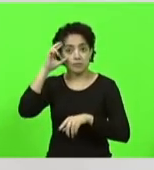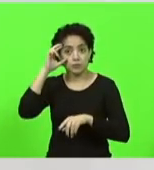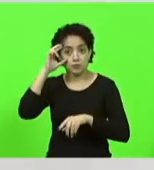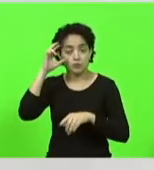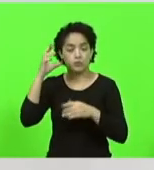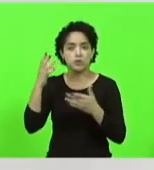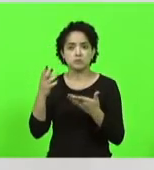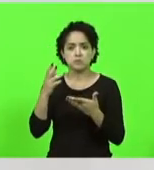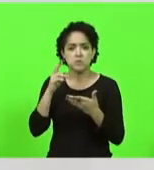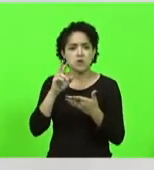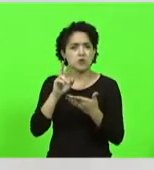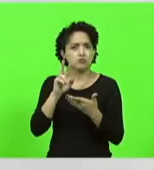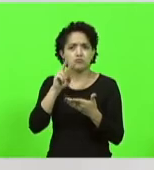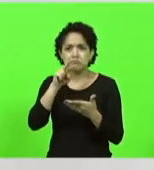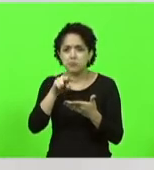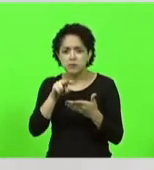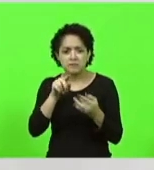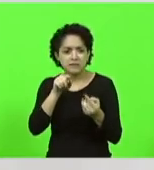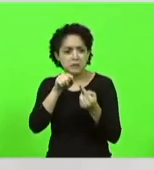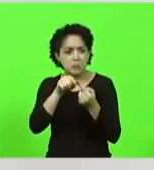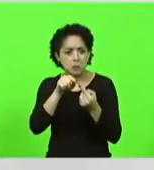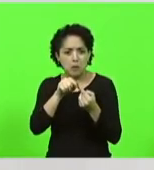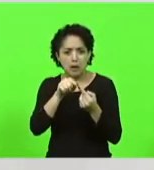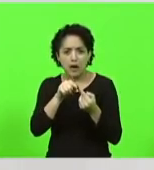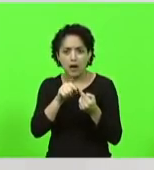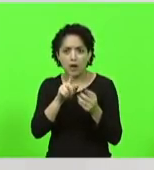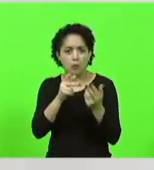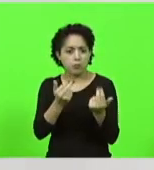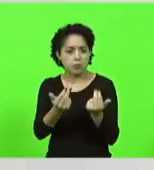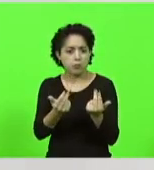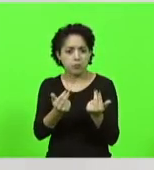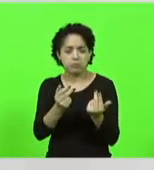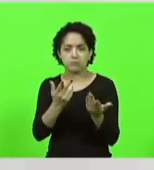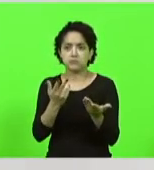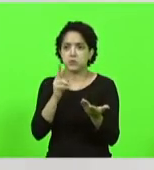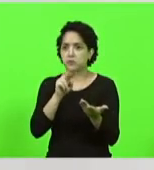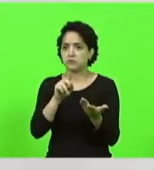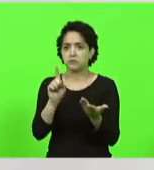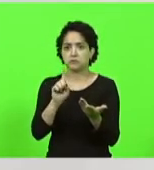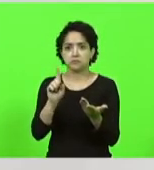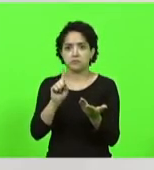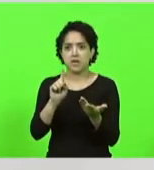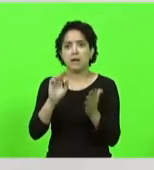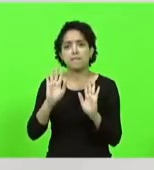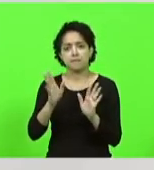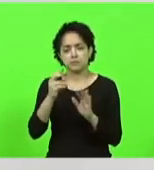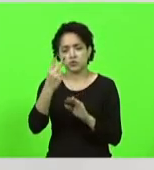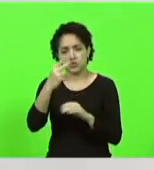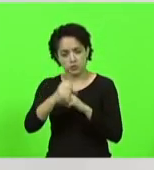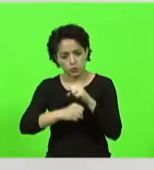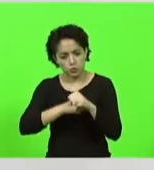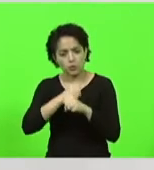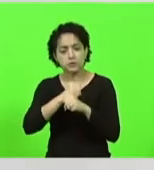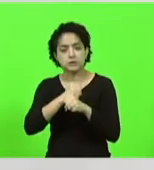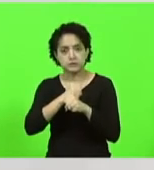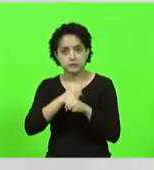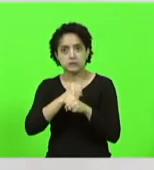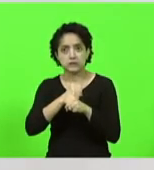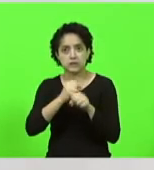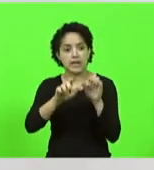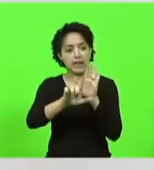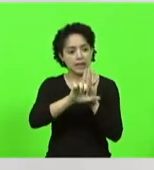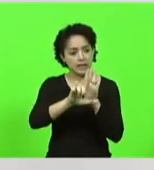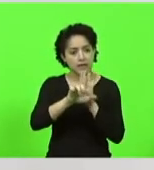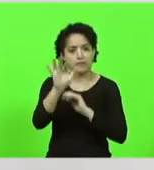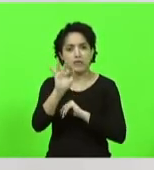nunca vi nada parecido ah mas Kennedy nós estamos dois anos com a ação aquela lei federal que não permite nada